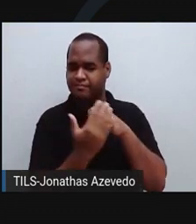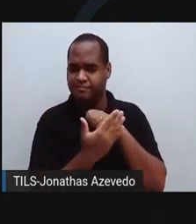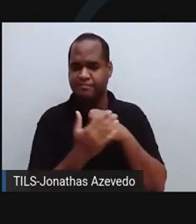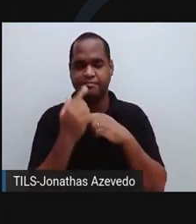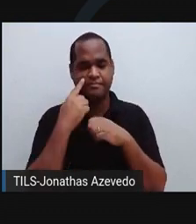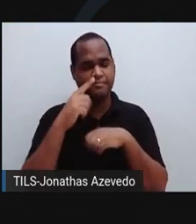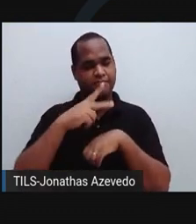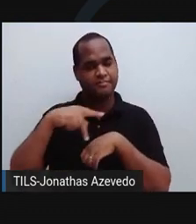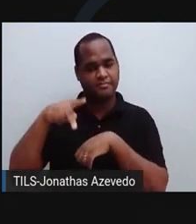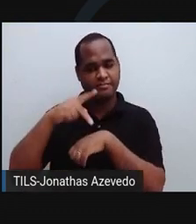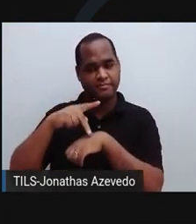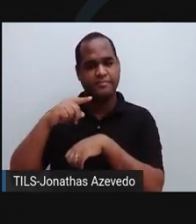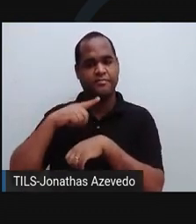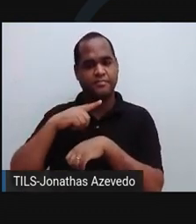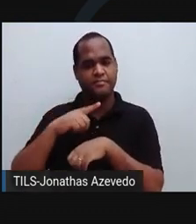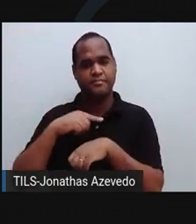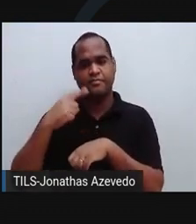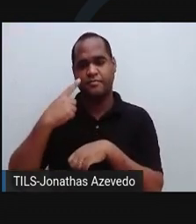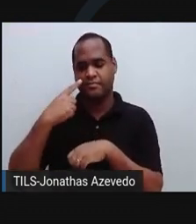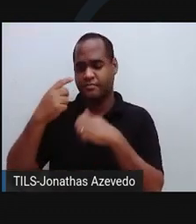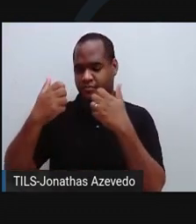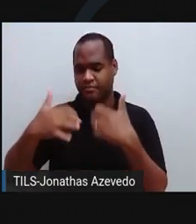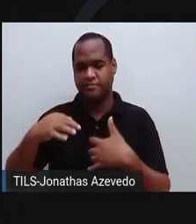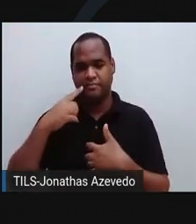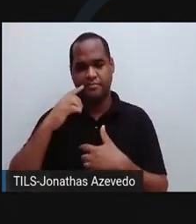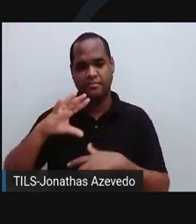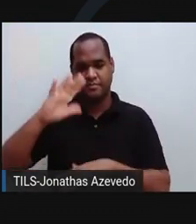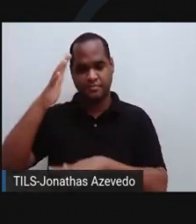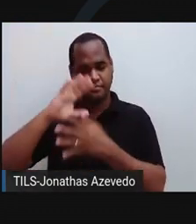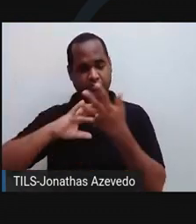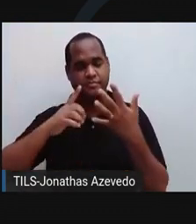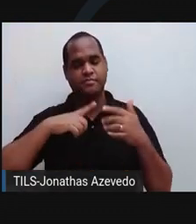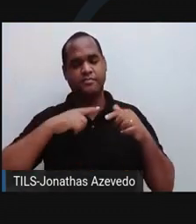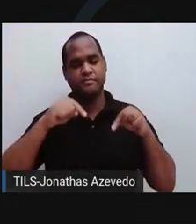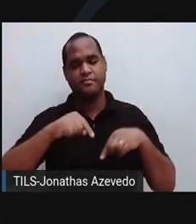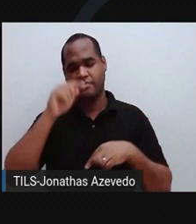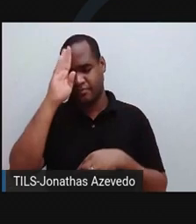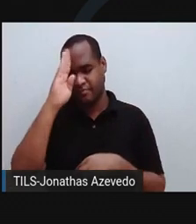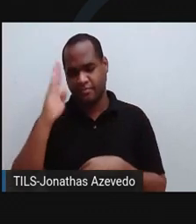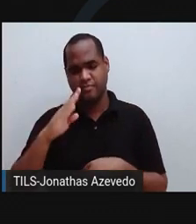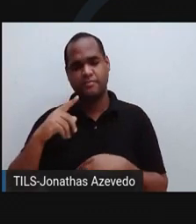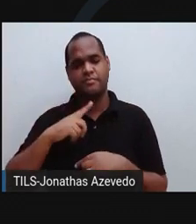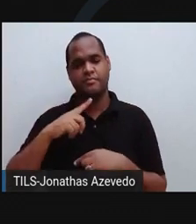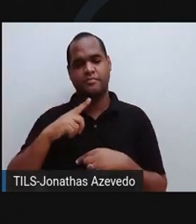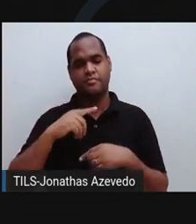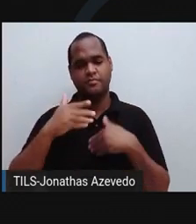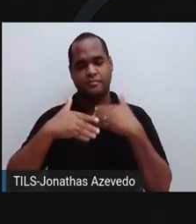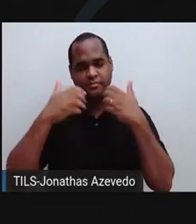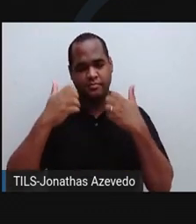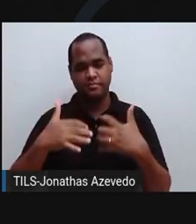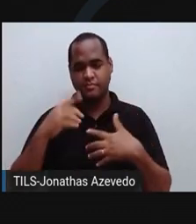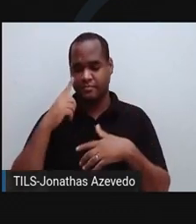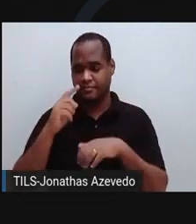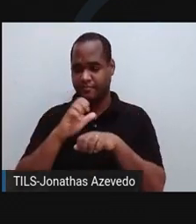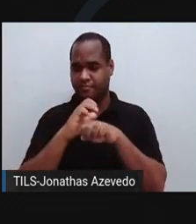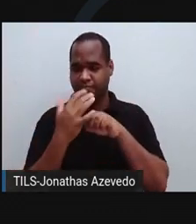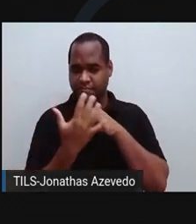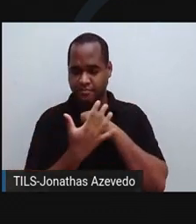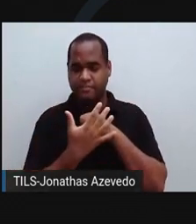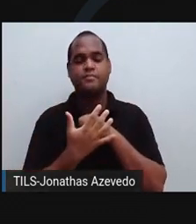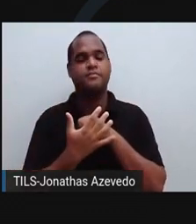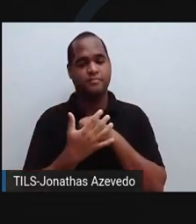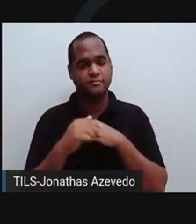país. Aliás, esse primeiro caso suspeito de candida Aureus no Brasil atingiu exatamente um paciente internado por coronavírus. Antônio Bandeira,